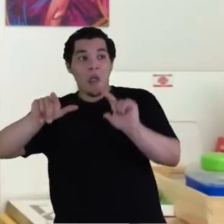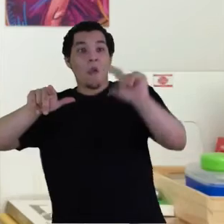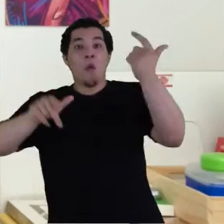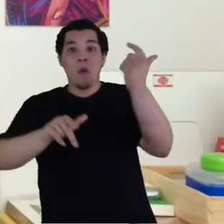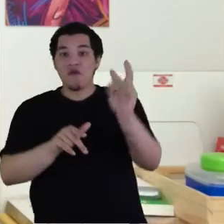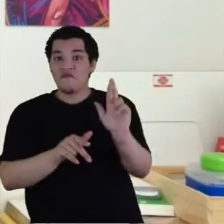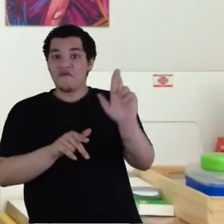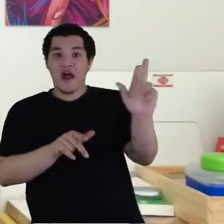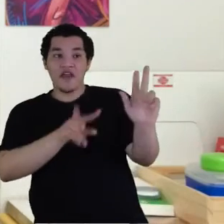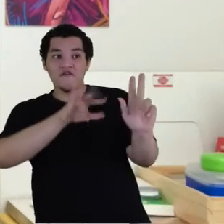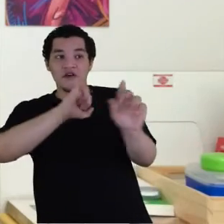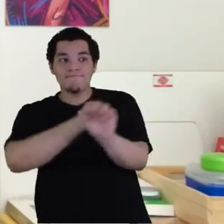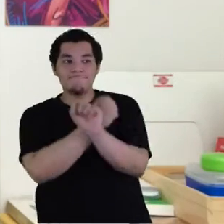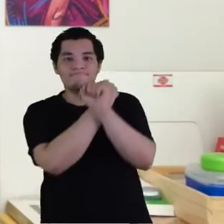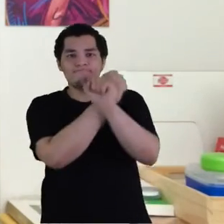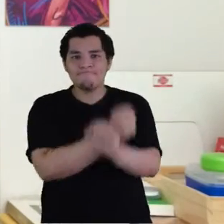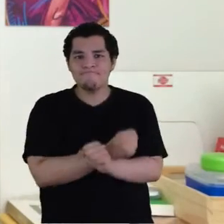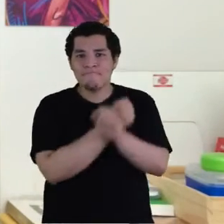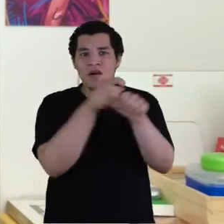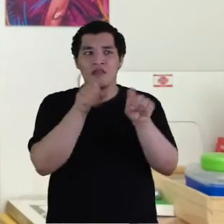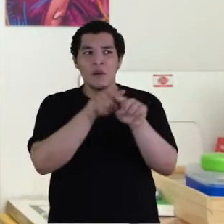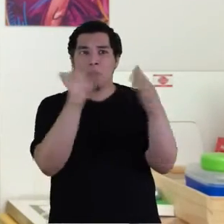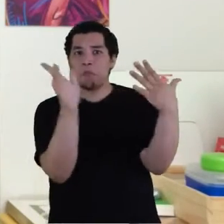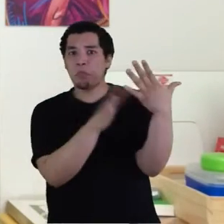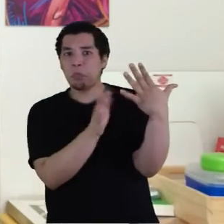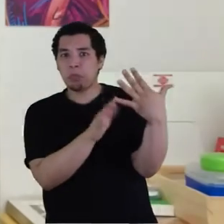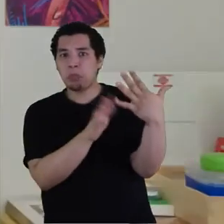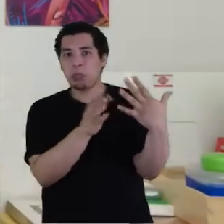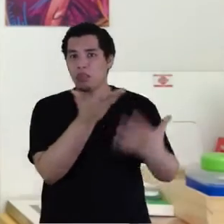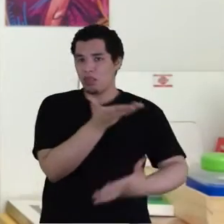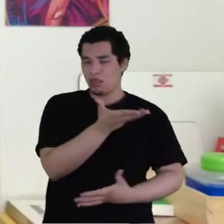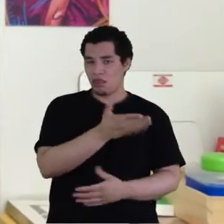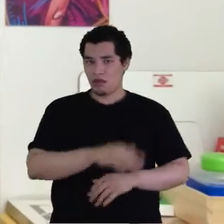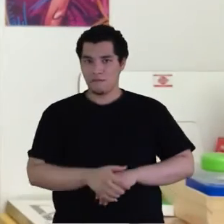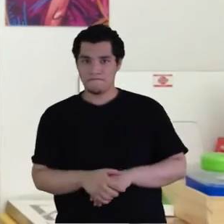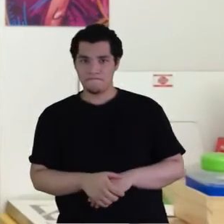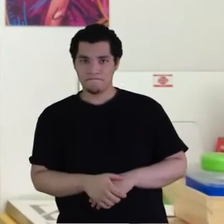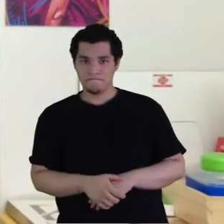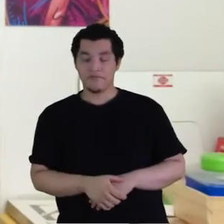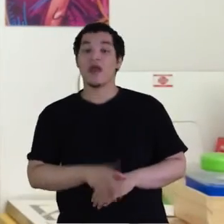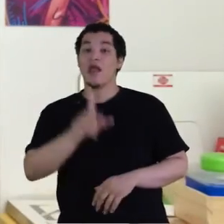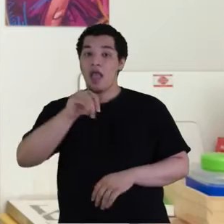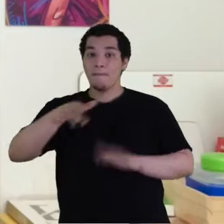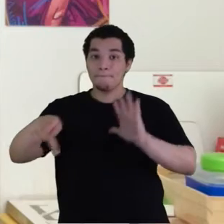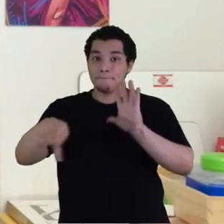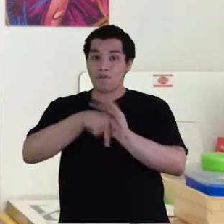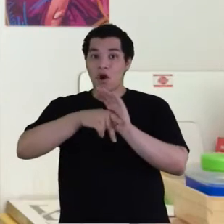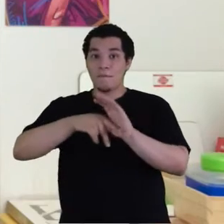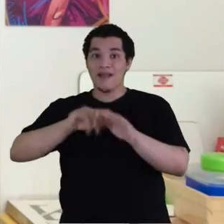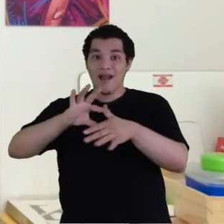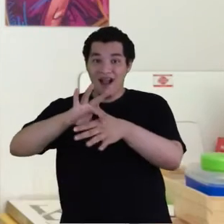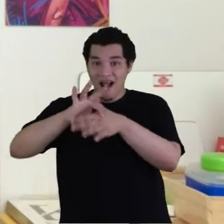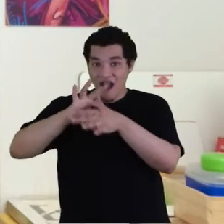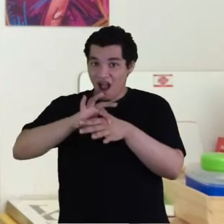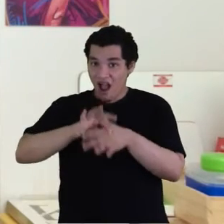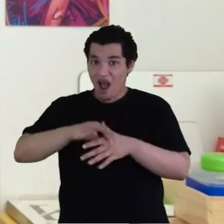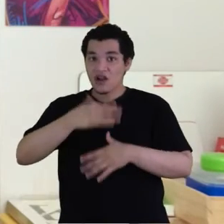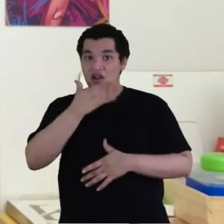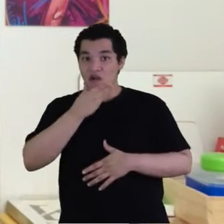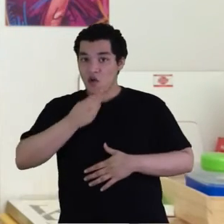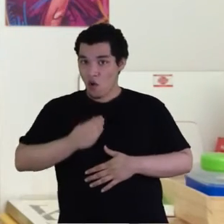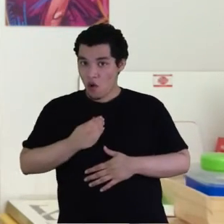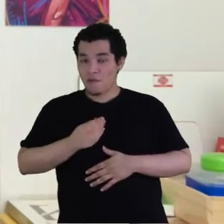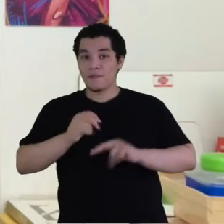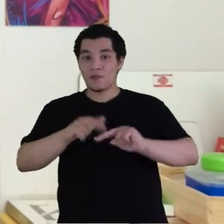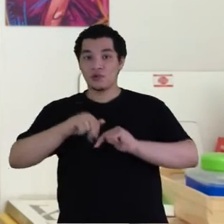escravizada e tratada como párea. Saída da sua própria carne, a imagem da